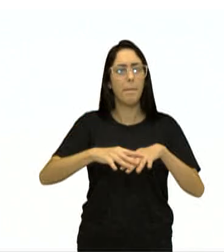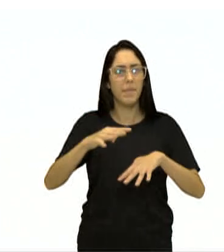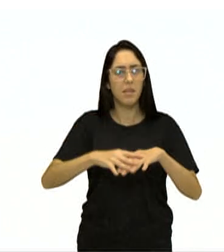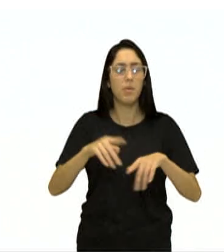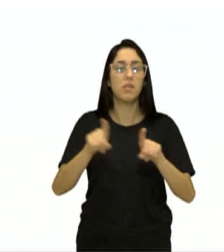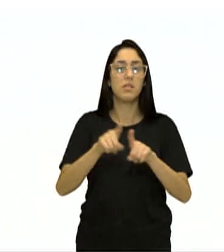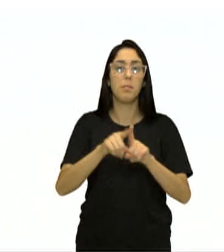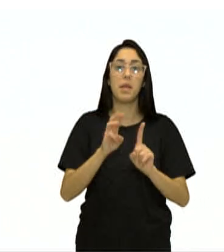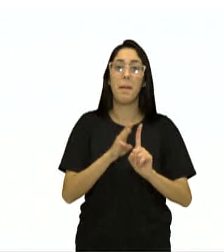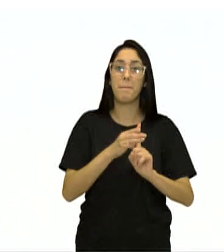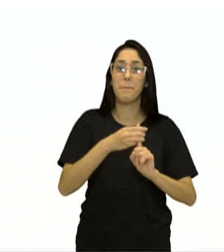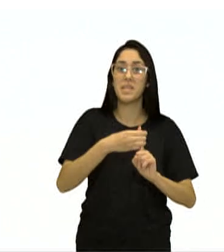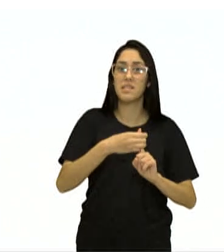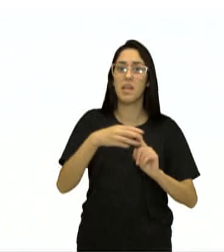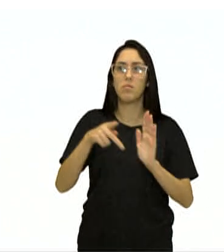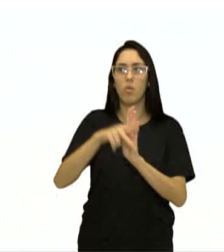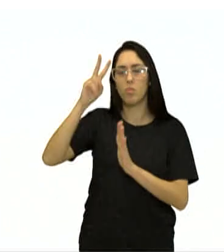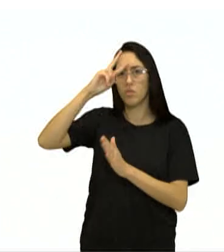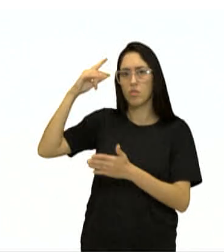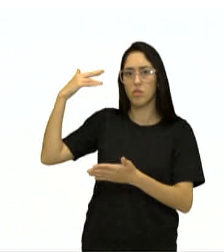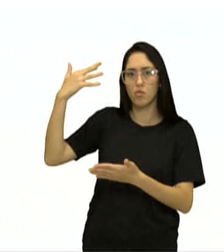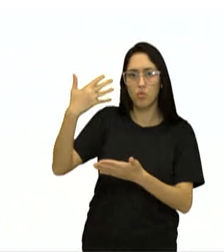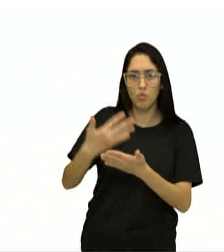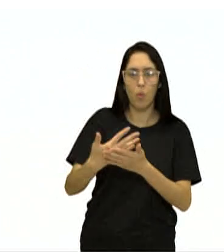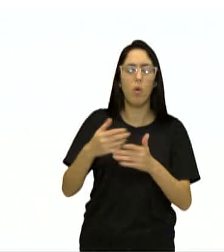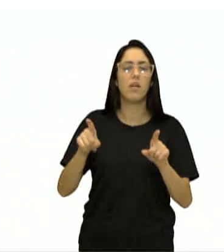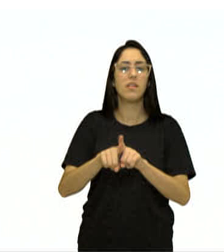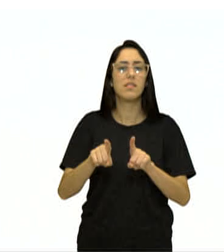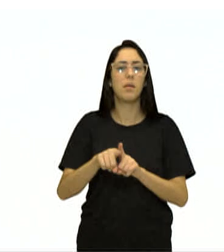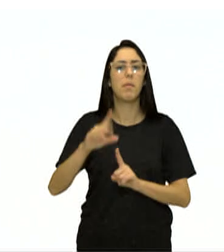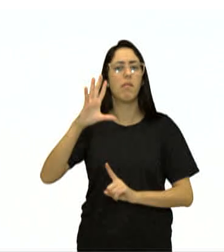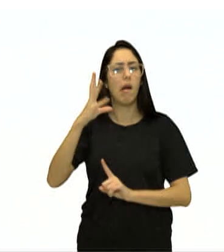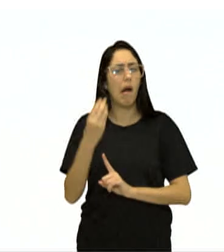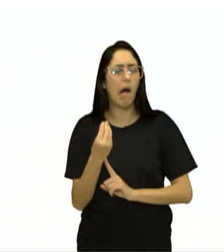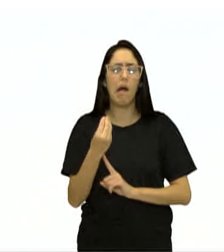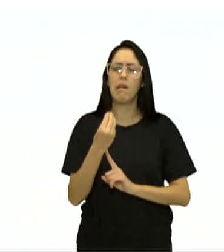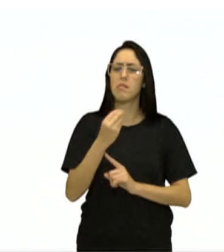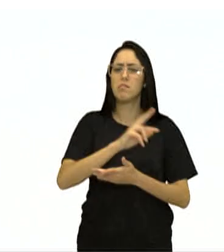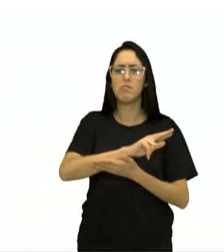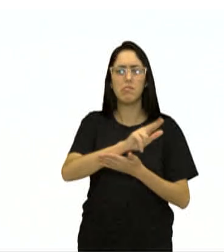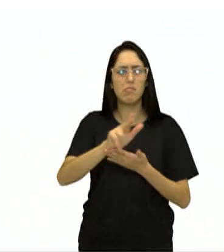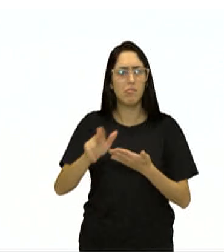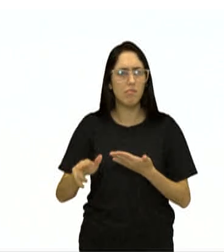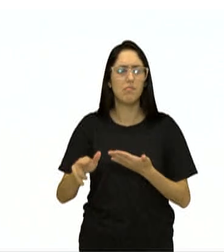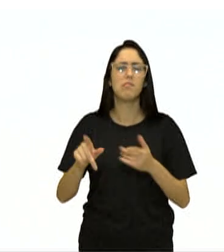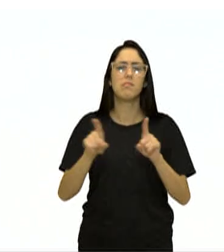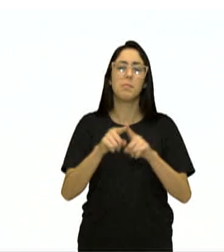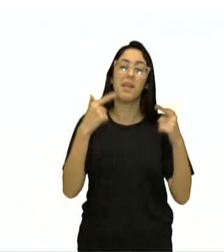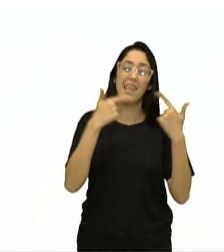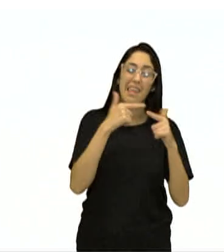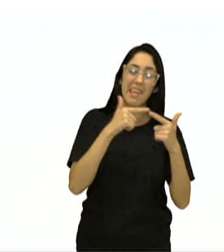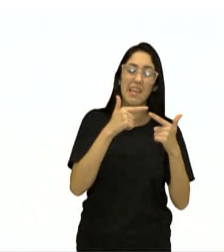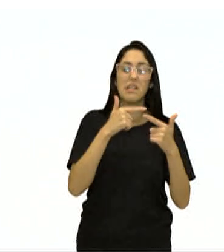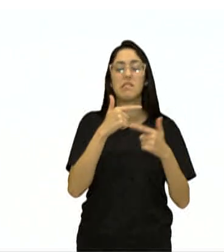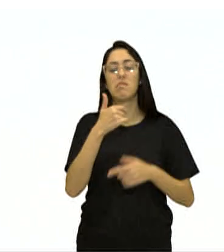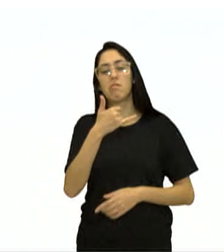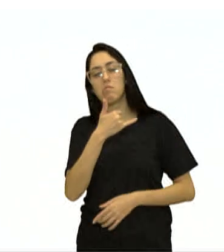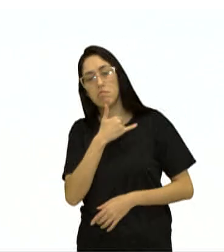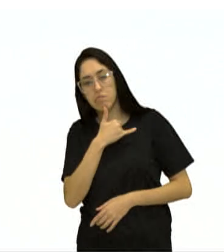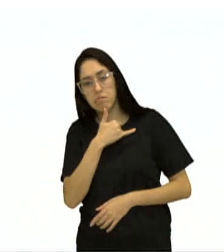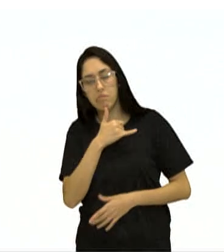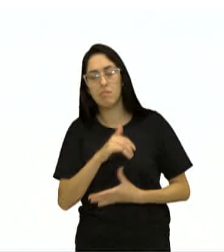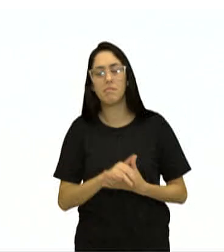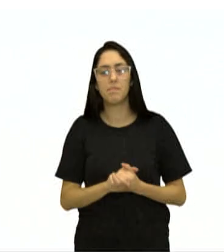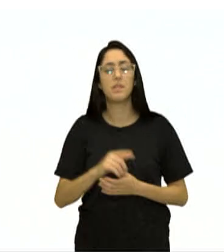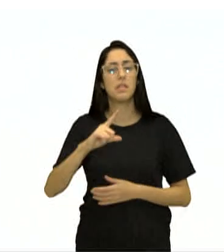moderno, mariografia, arte e os clássicos, riso e desgosto. Em comparação